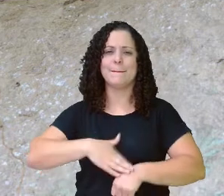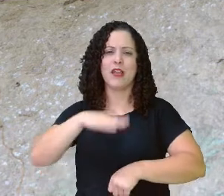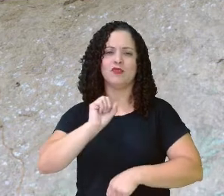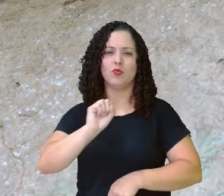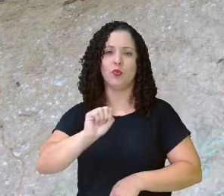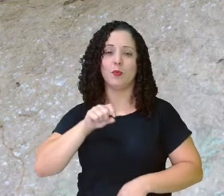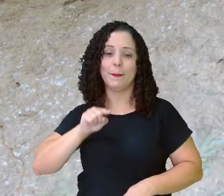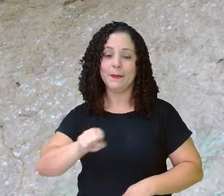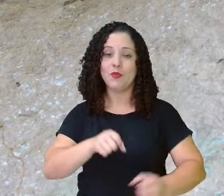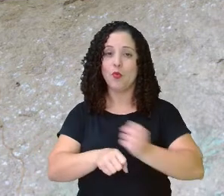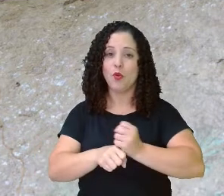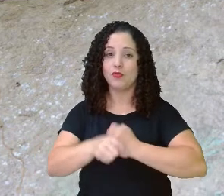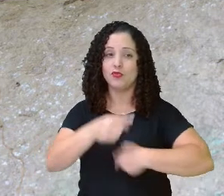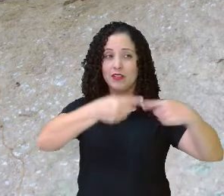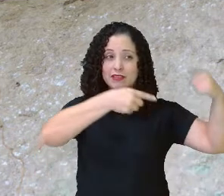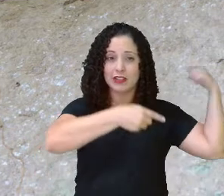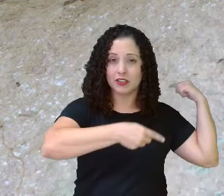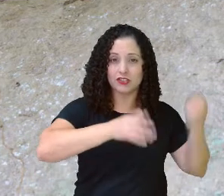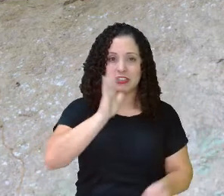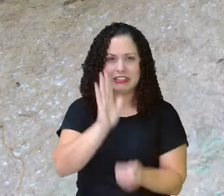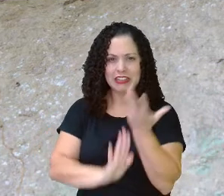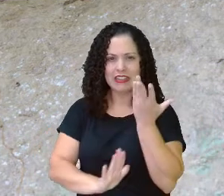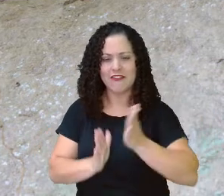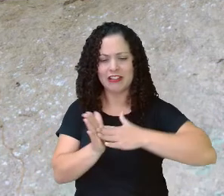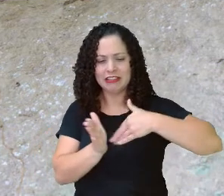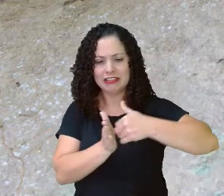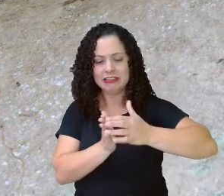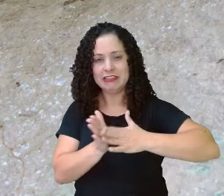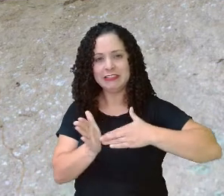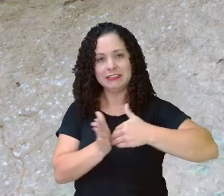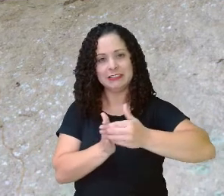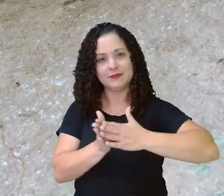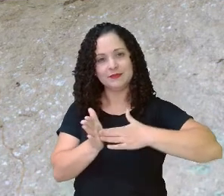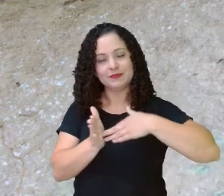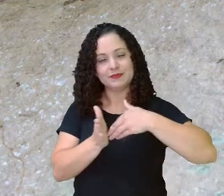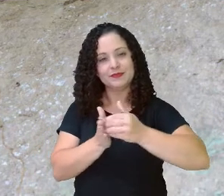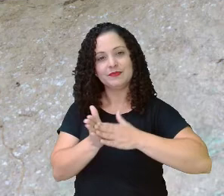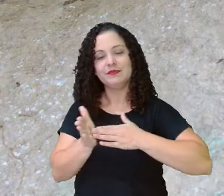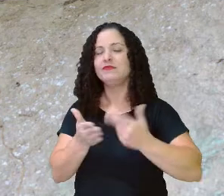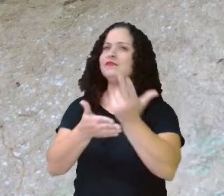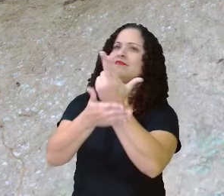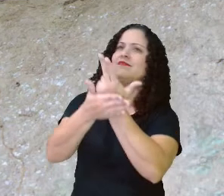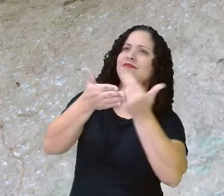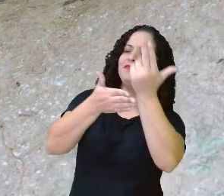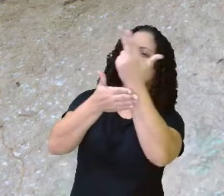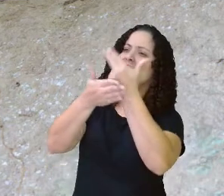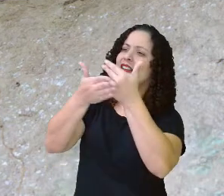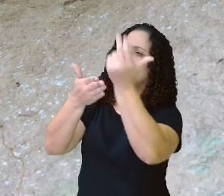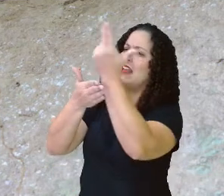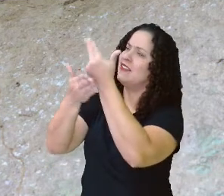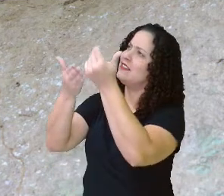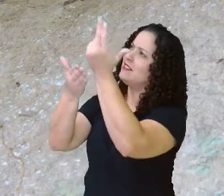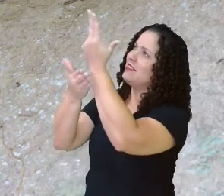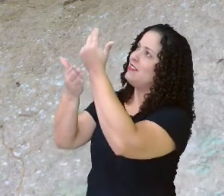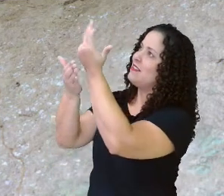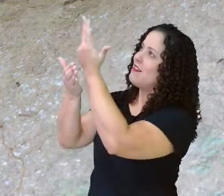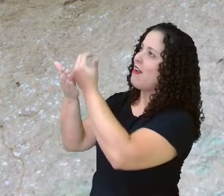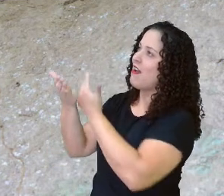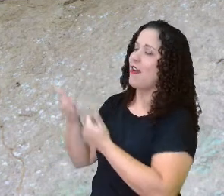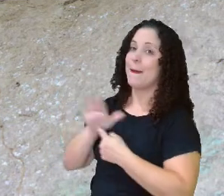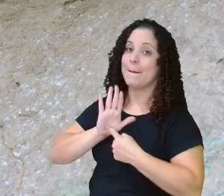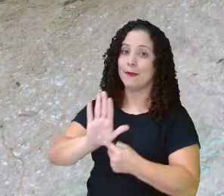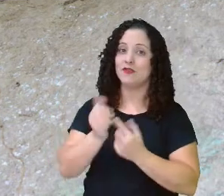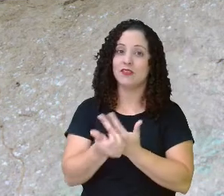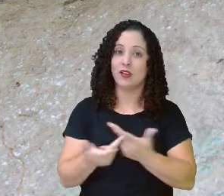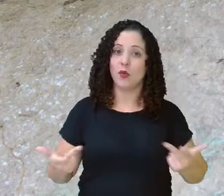atrás pegavam tinta, criavam tinta através da natureza e iam desenhando, iam pintando, mostrando cenas do dia a